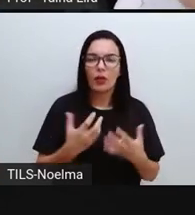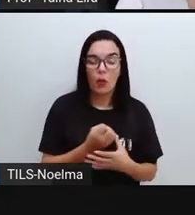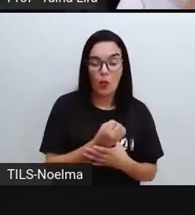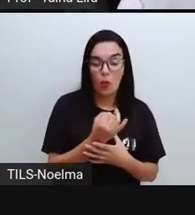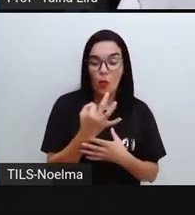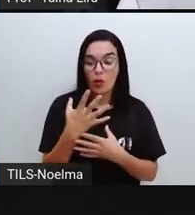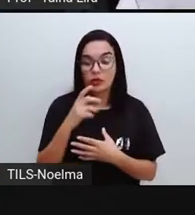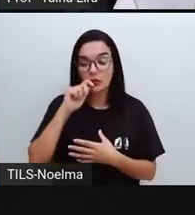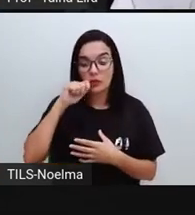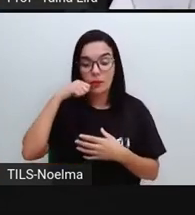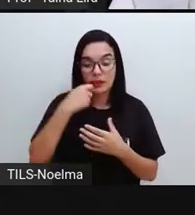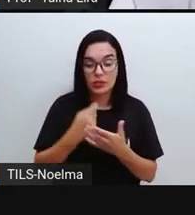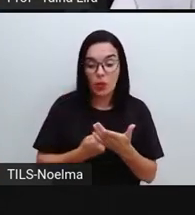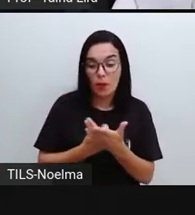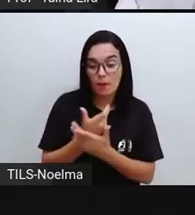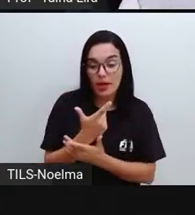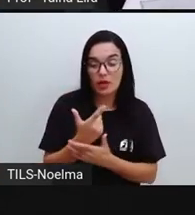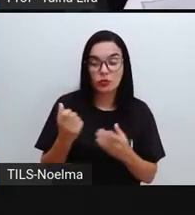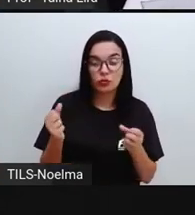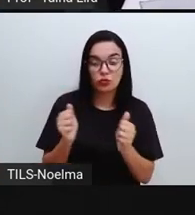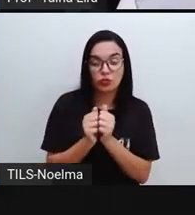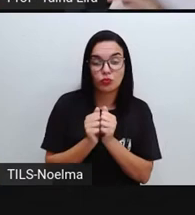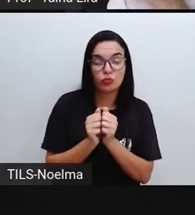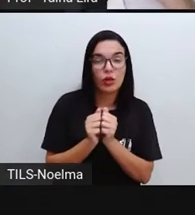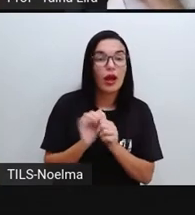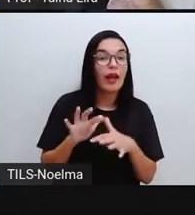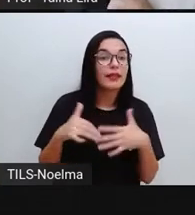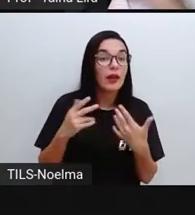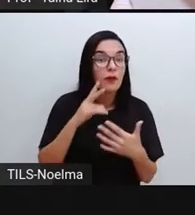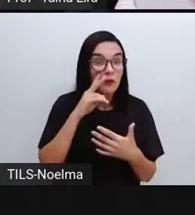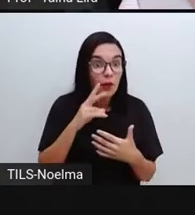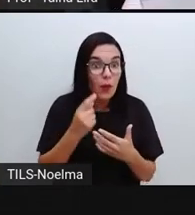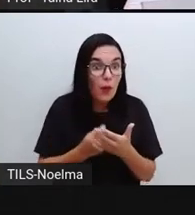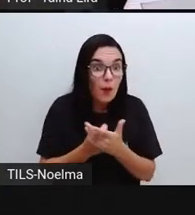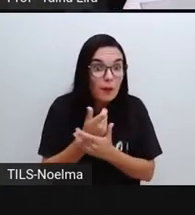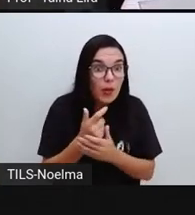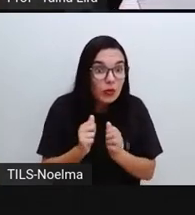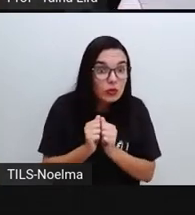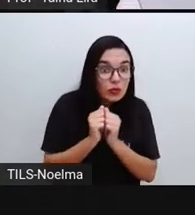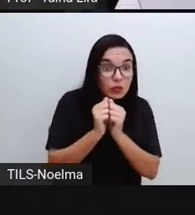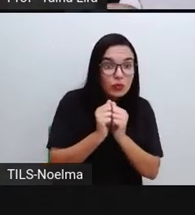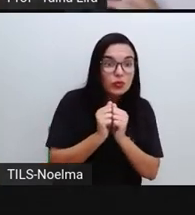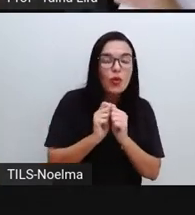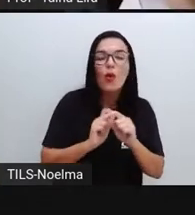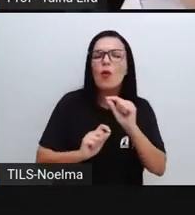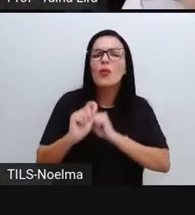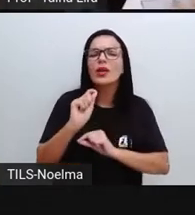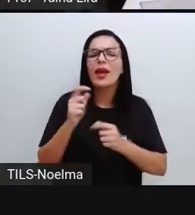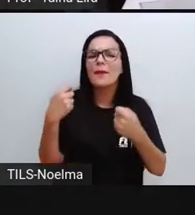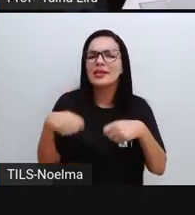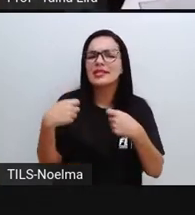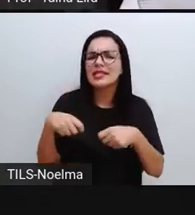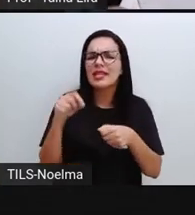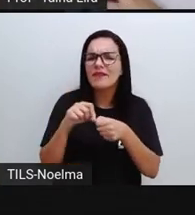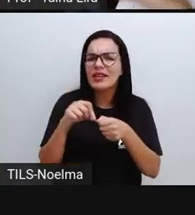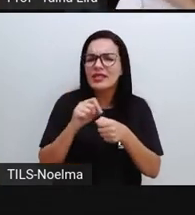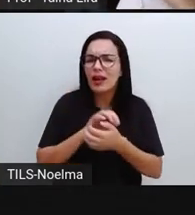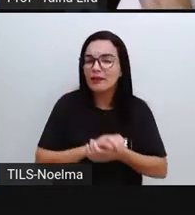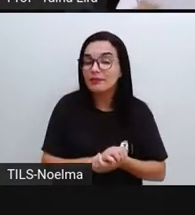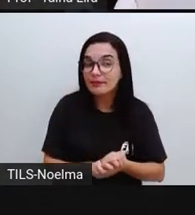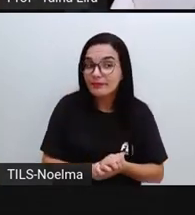juntos? Quando a Pró pergunta quantos pães eles compraram juntos, o a gente vai precisar fazer aí? Qual o